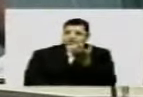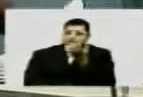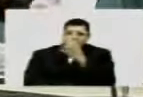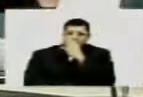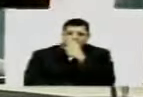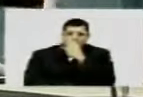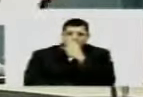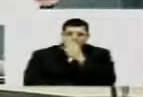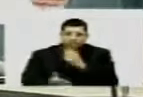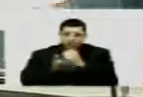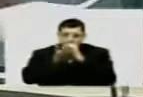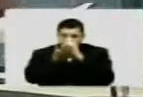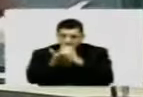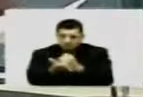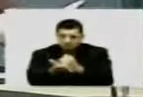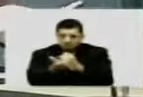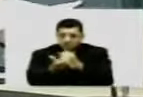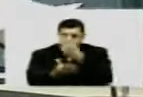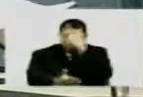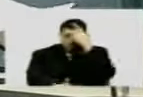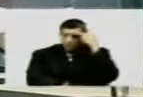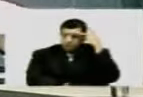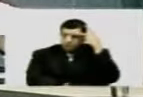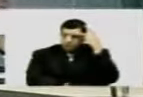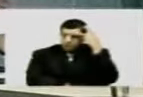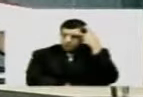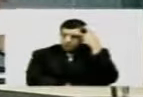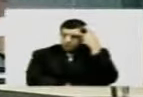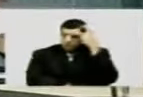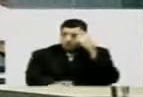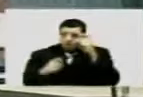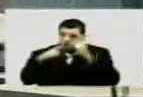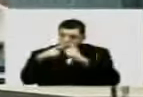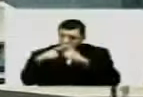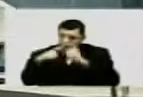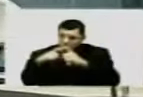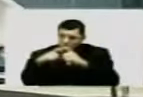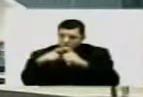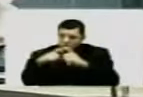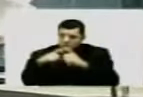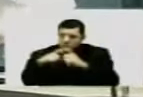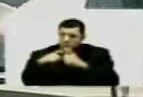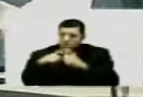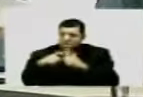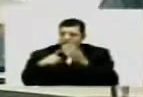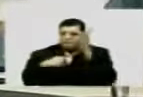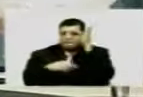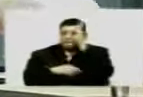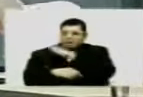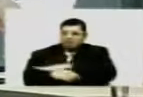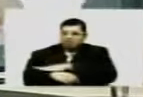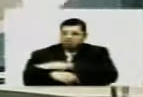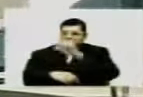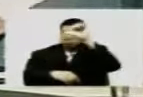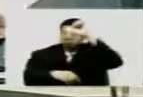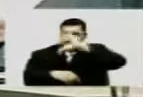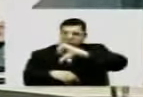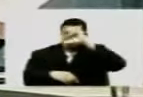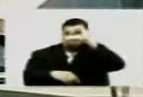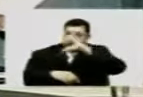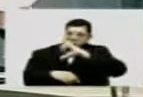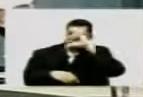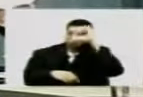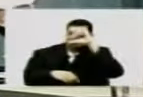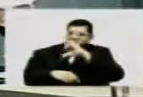o atendimento, o pronto atendimento, todo o atendimento médico em Tabatinga, deputado